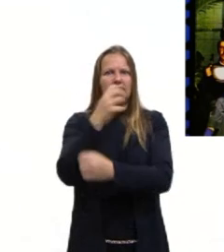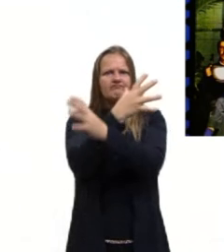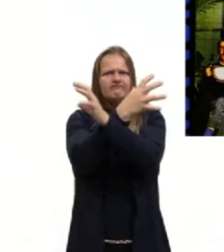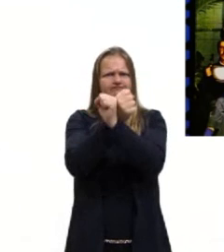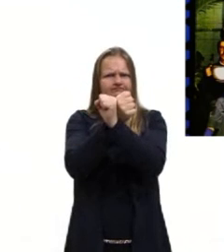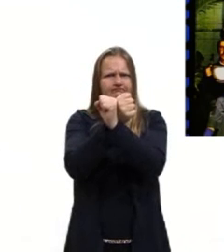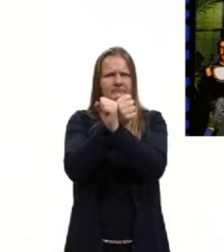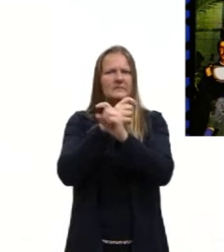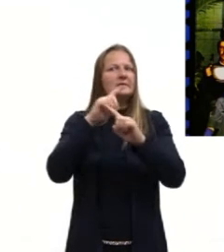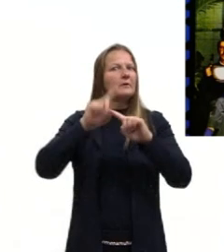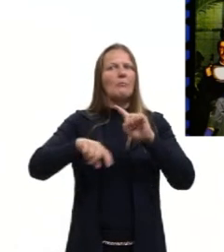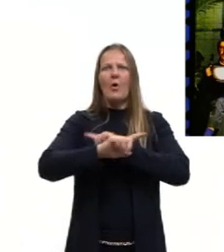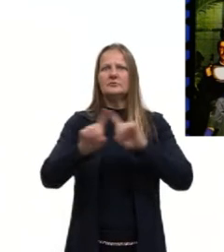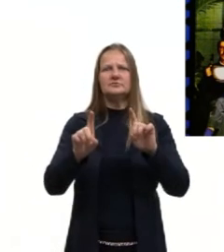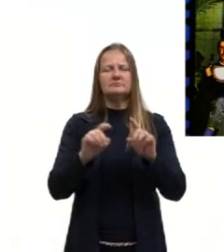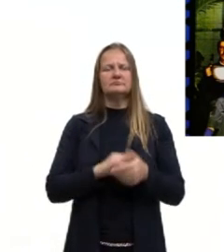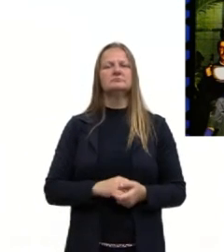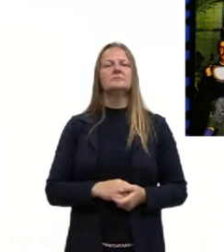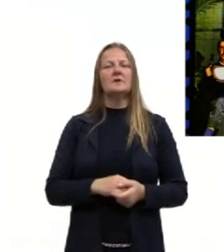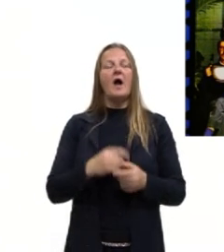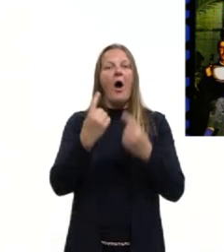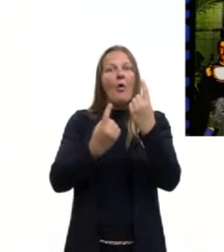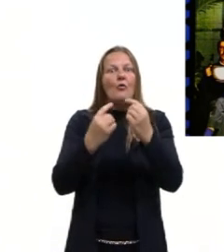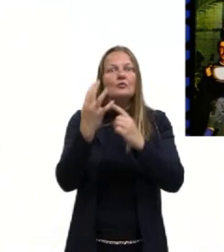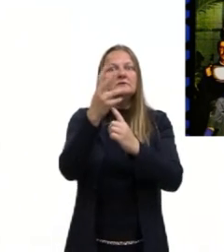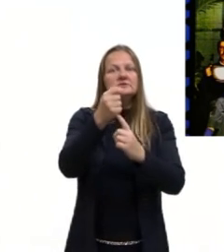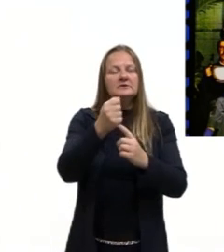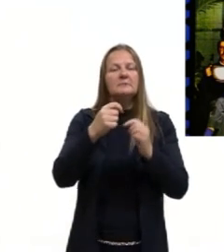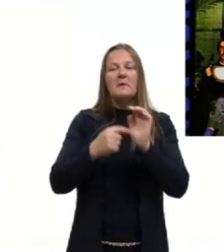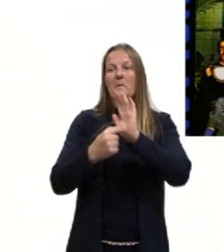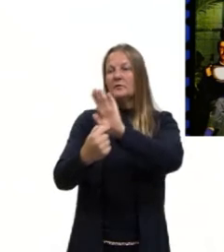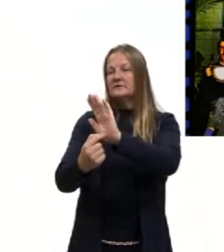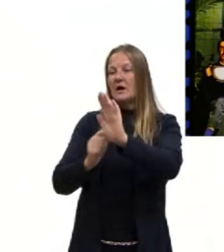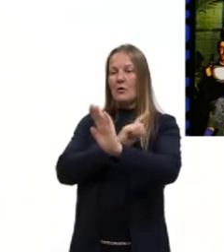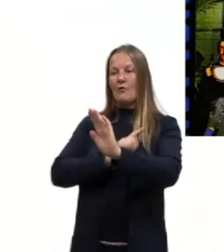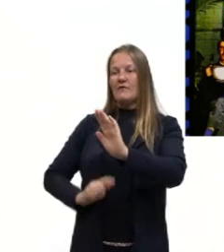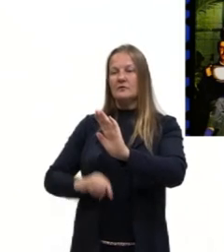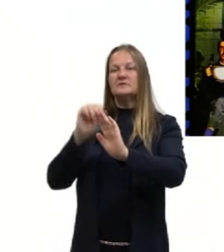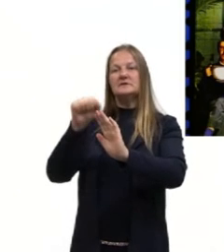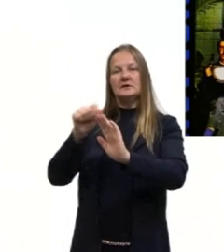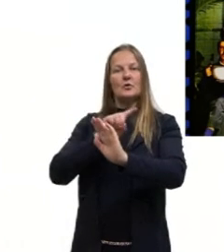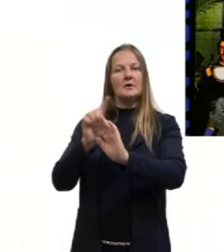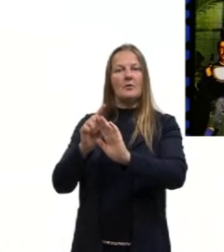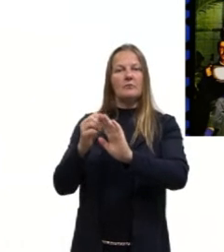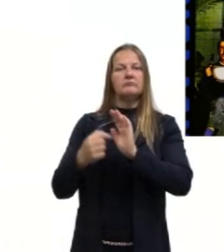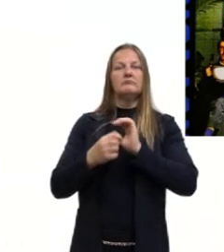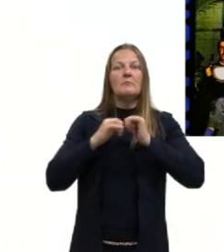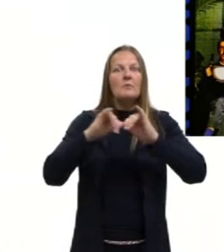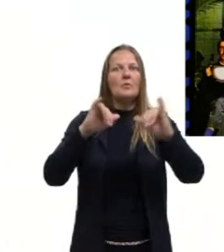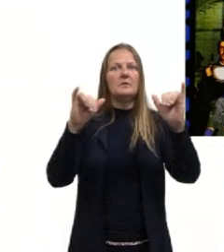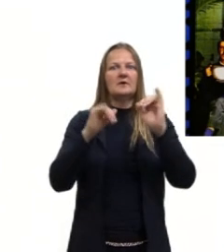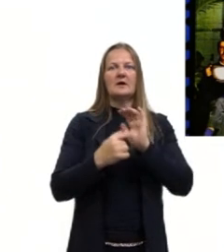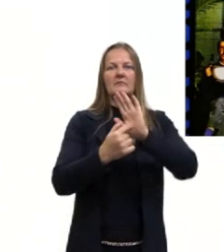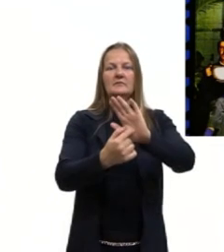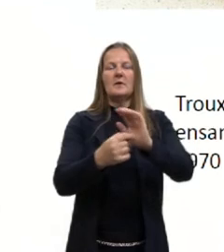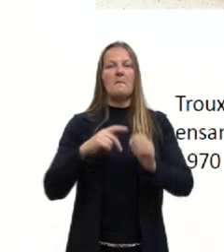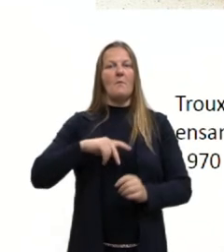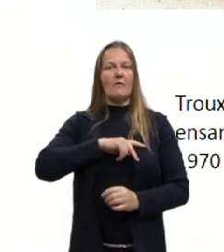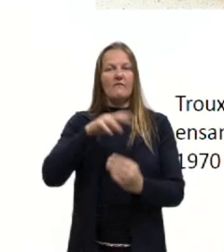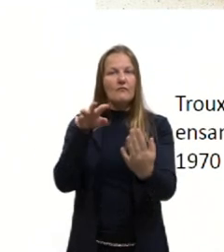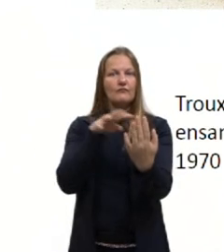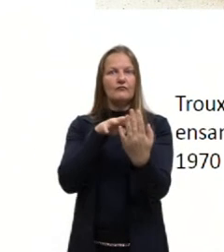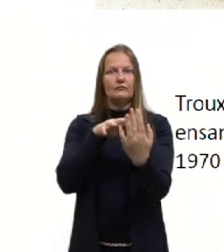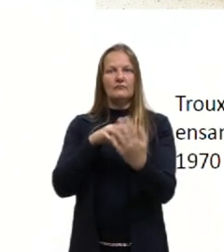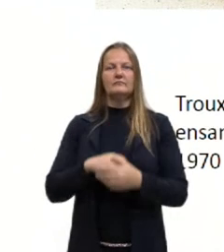determinado setor do governo para saber se podiam ou não ser publicados, se podiam ir para a população.